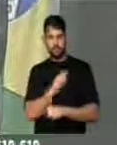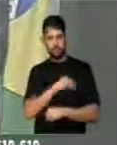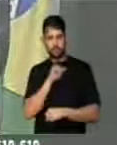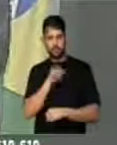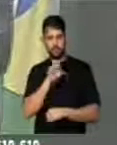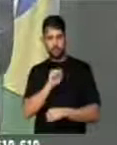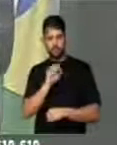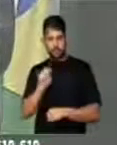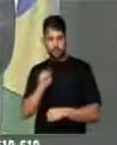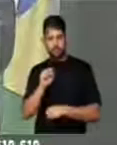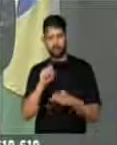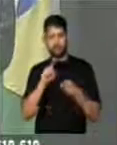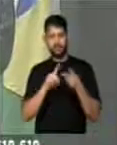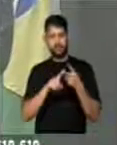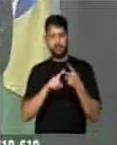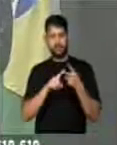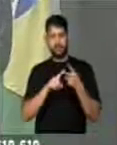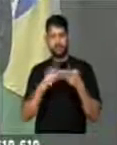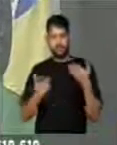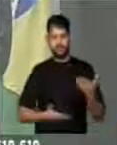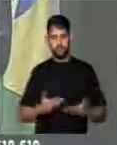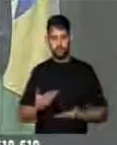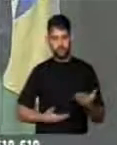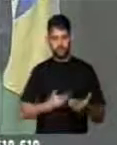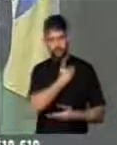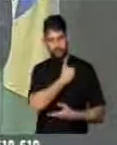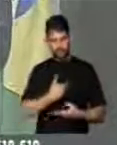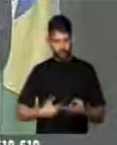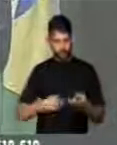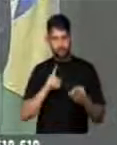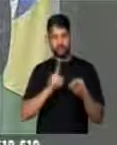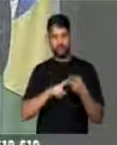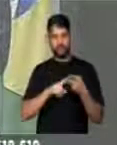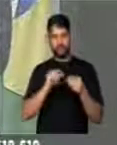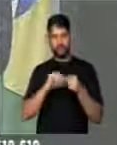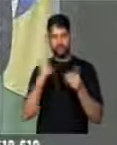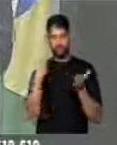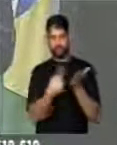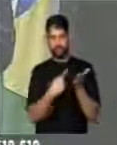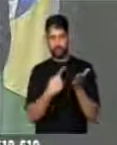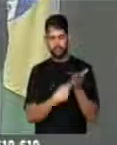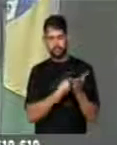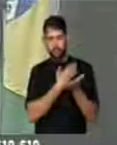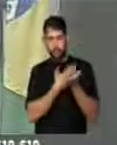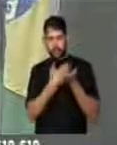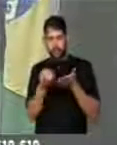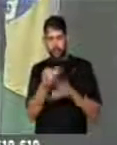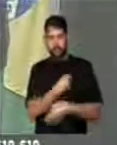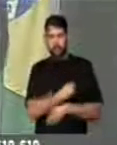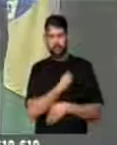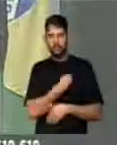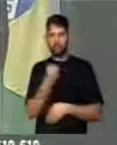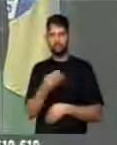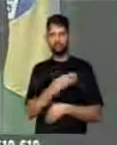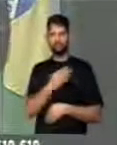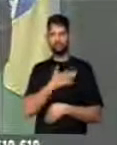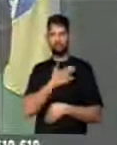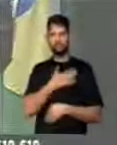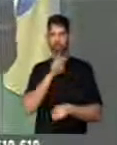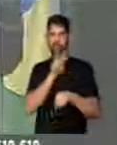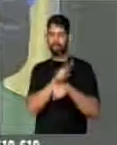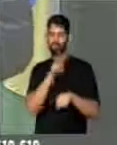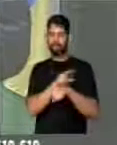INSS, dos funcionários públicos, repactuar, começar a vida nova. Eu